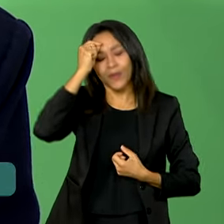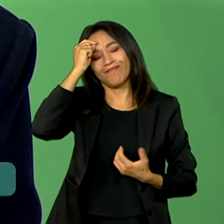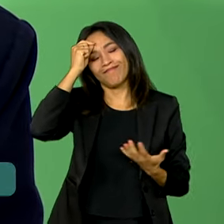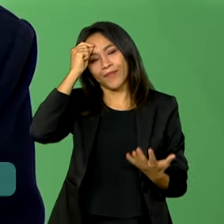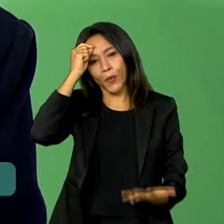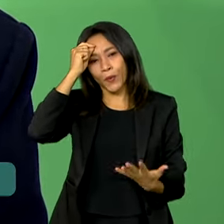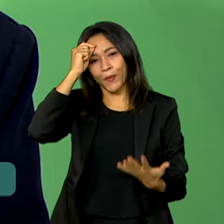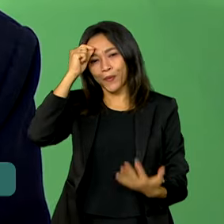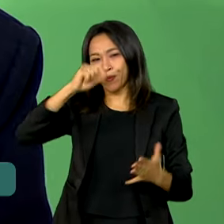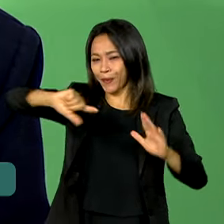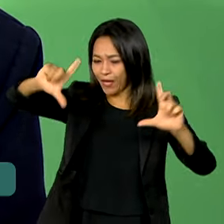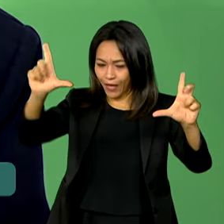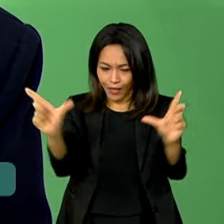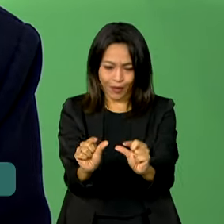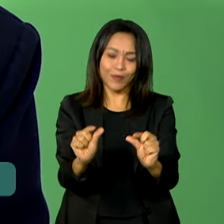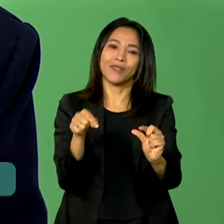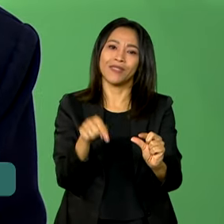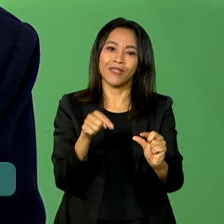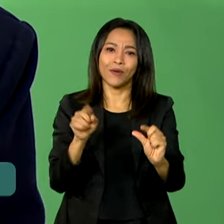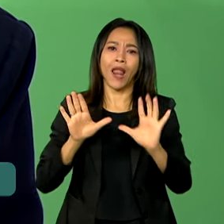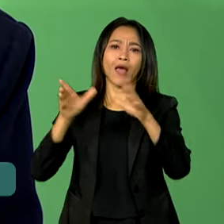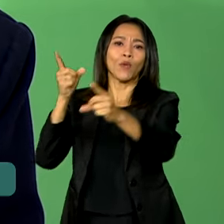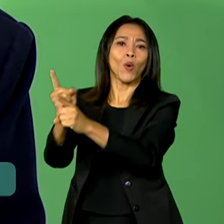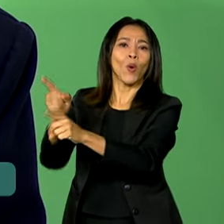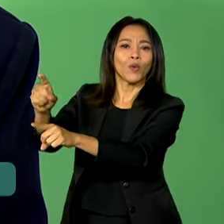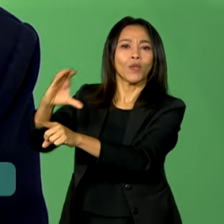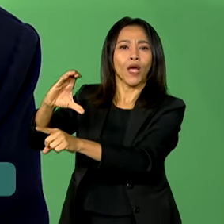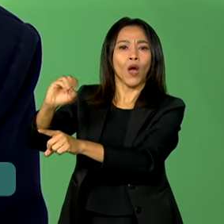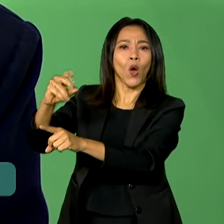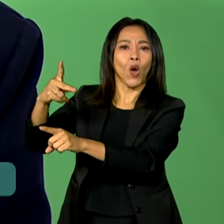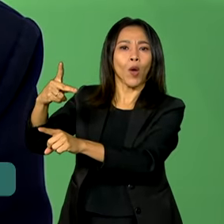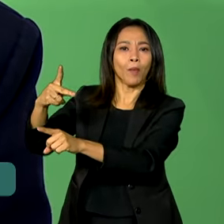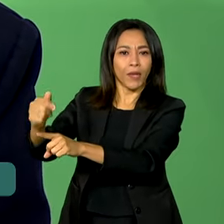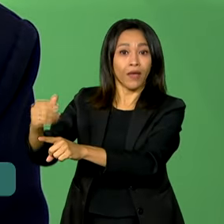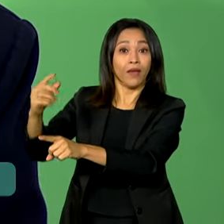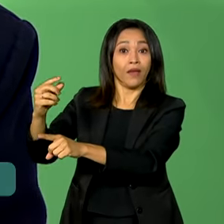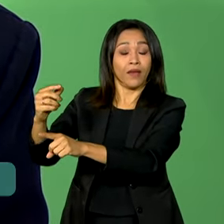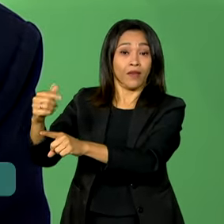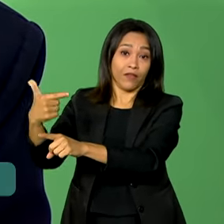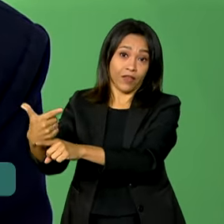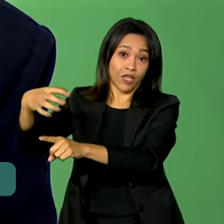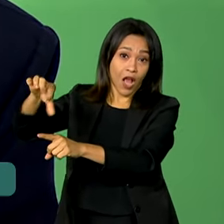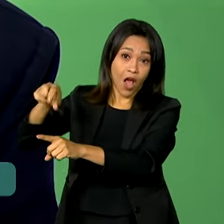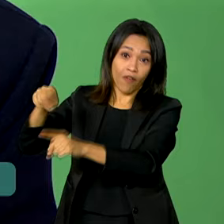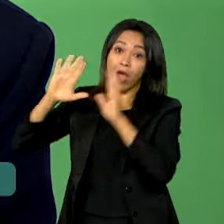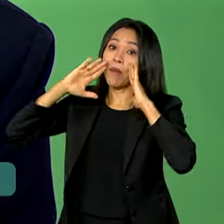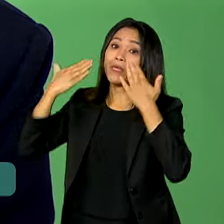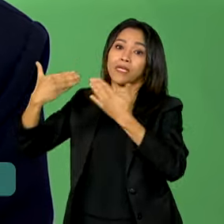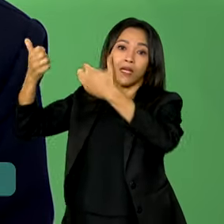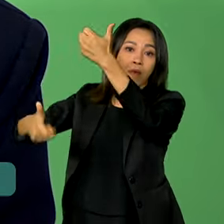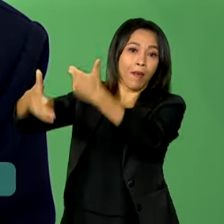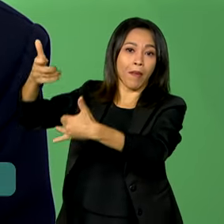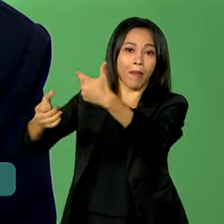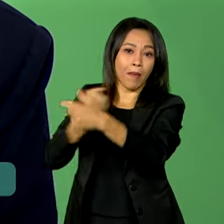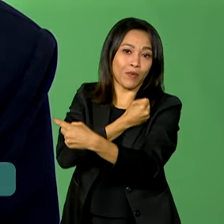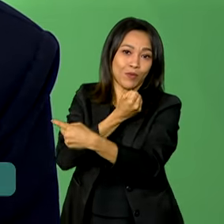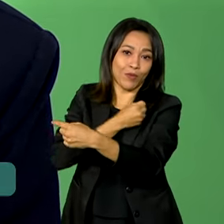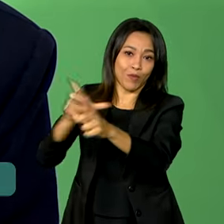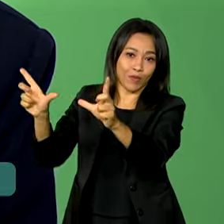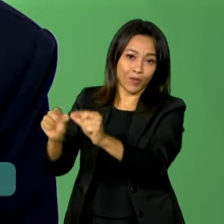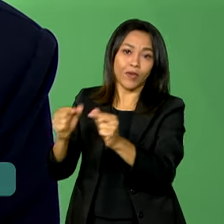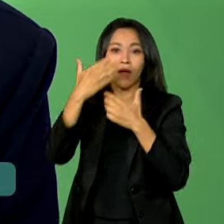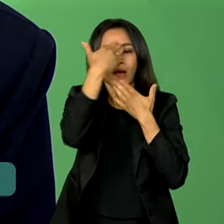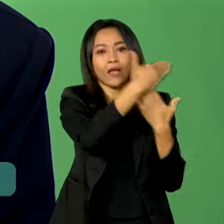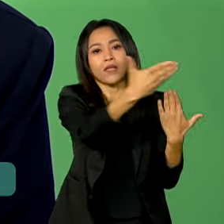que o Brasil chegue na COP29 com esses números. Eu acho que eu tenho que agradecer em nome de todos os